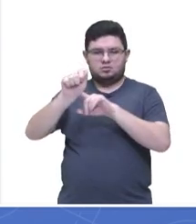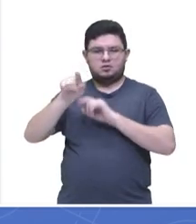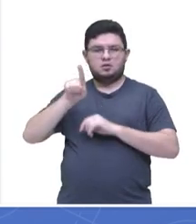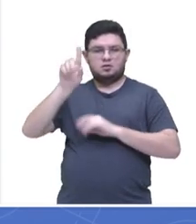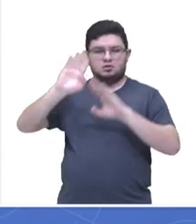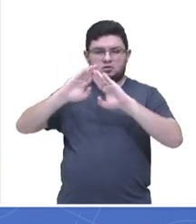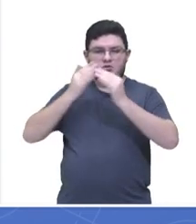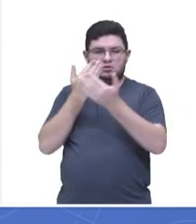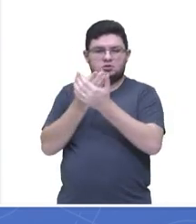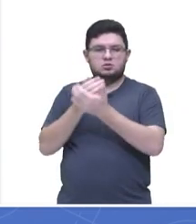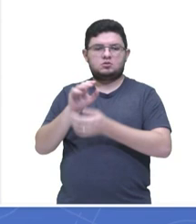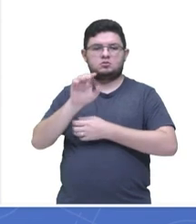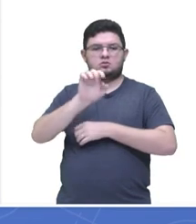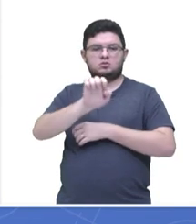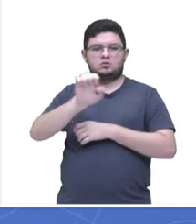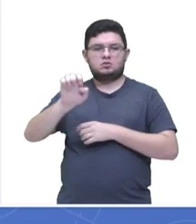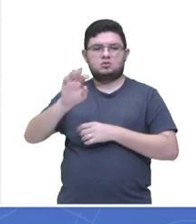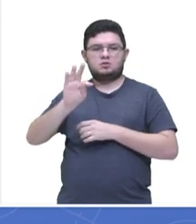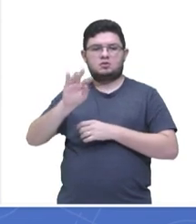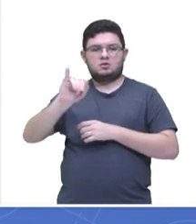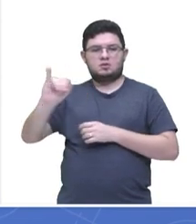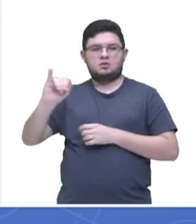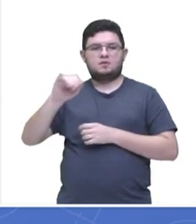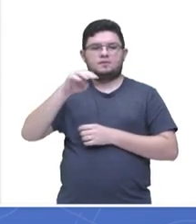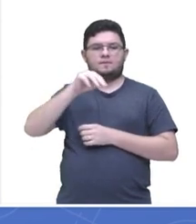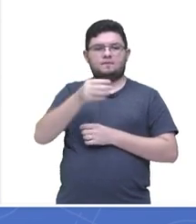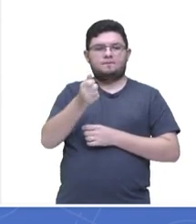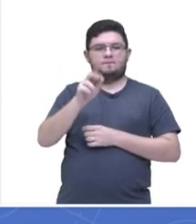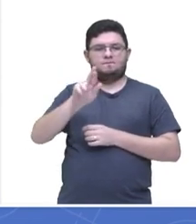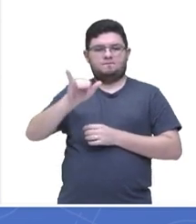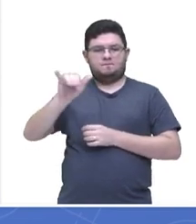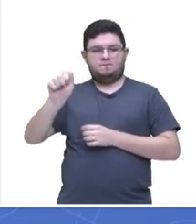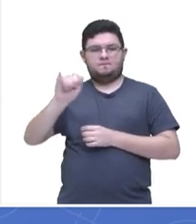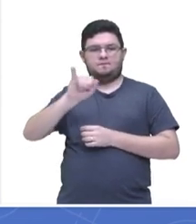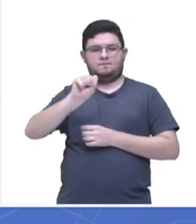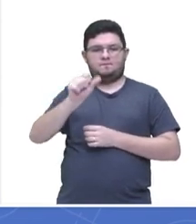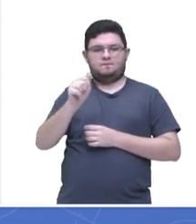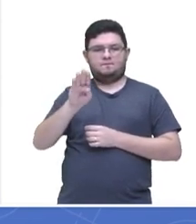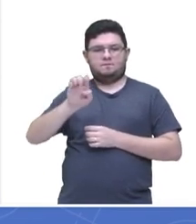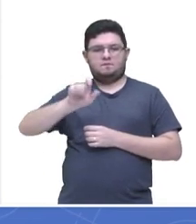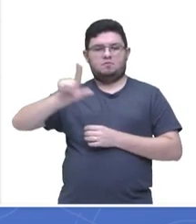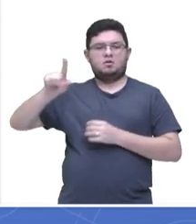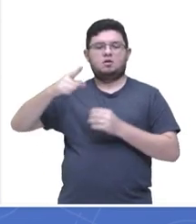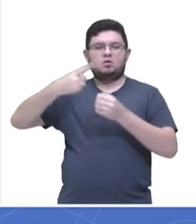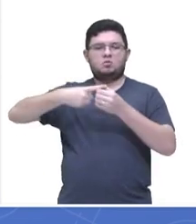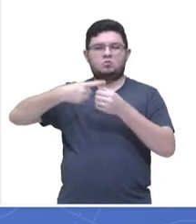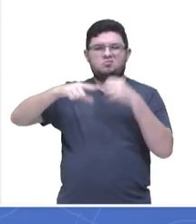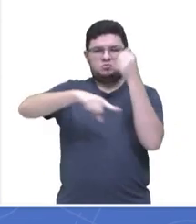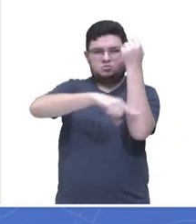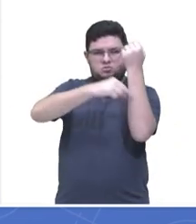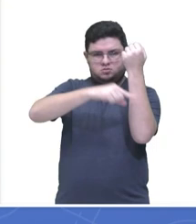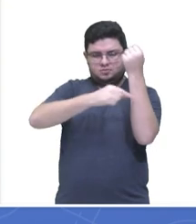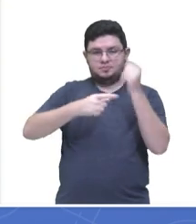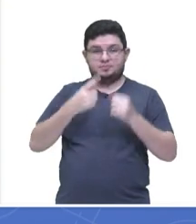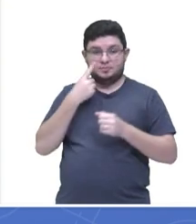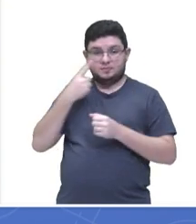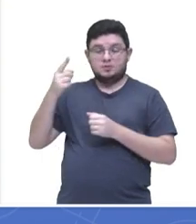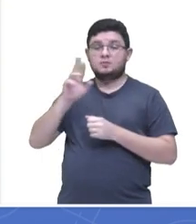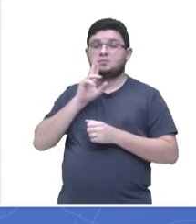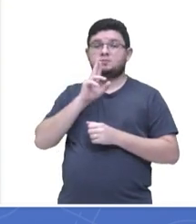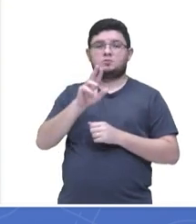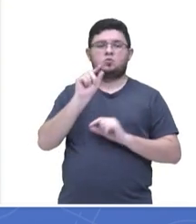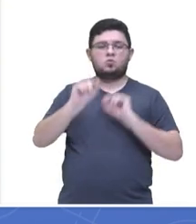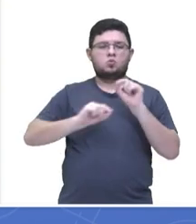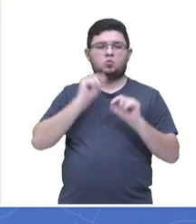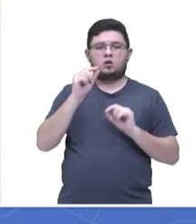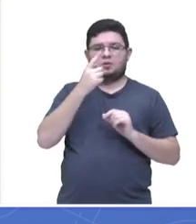Desterro e Silva, lá de Iranduba. Muito bem. Vamos então para a nossa correção. Vamos ver o gabarito, na realidade nós estamos corrigindo,